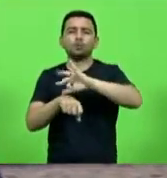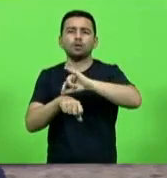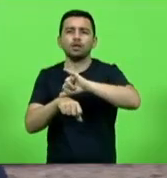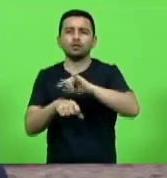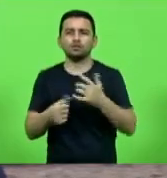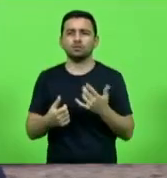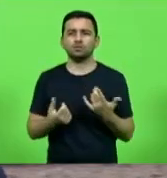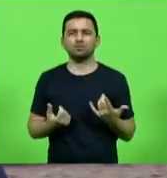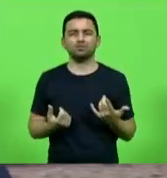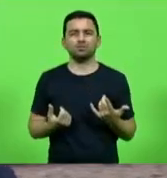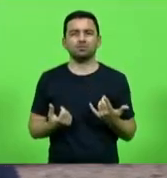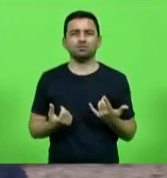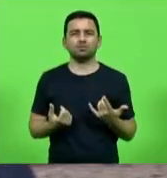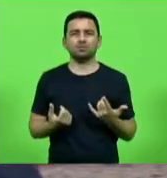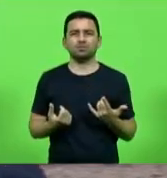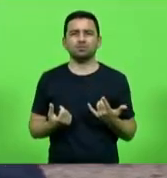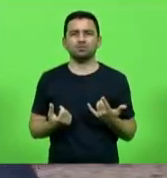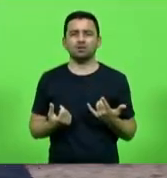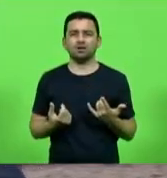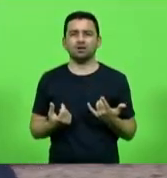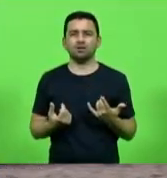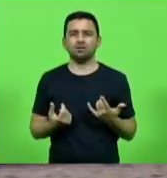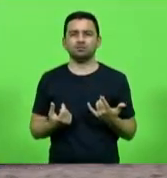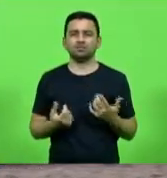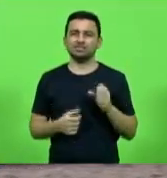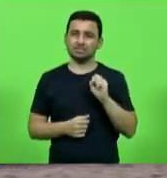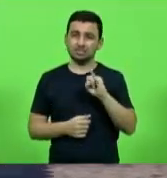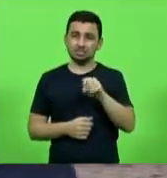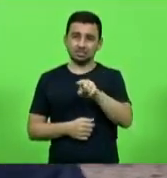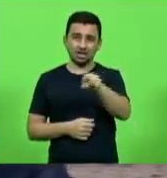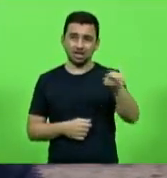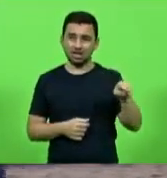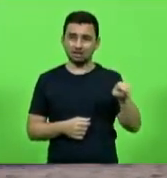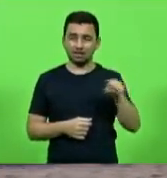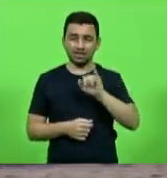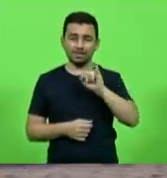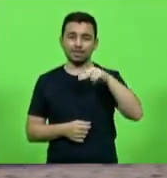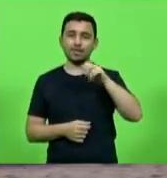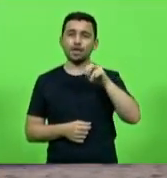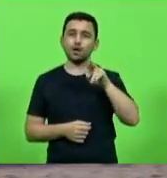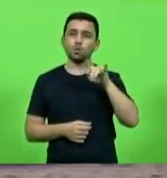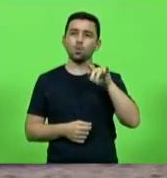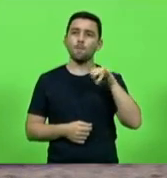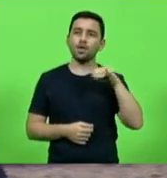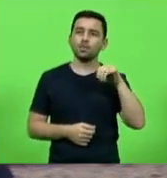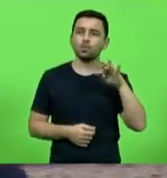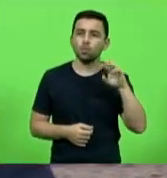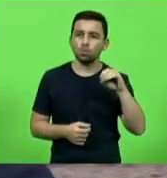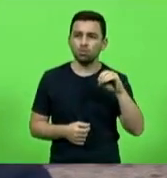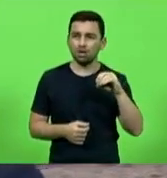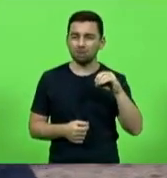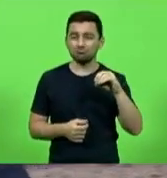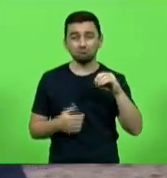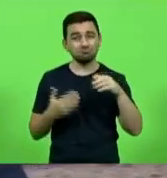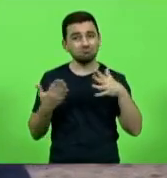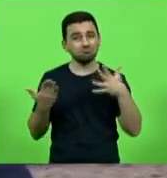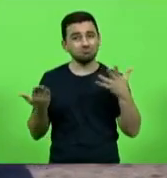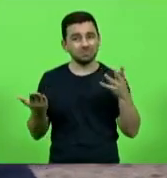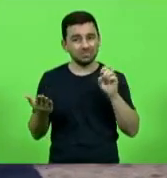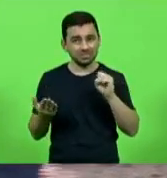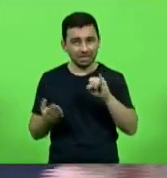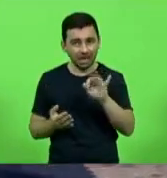bandidos dessa forma aqui, se isso aqui não é ser um energúmeno, então, não sei o que é. são pessoas